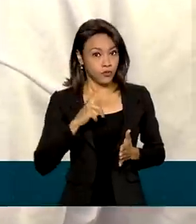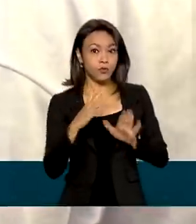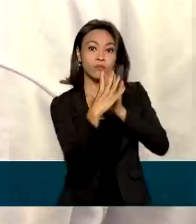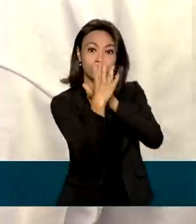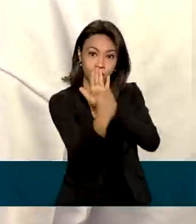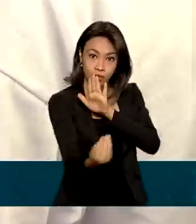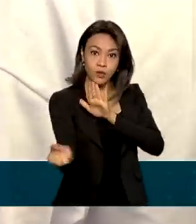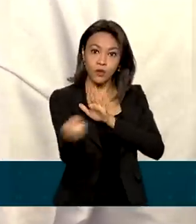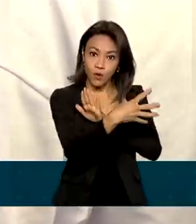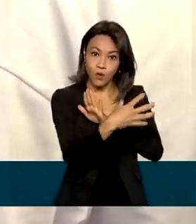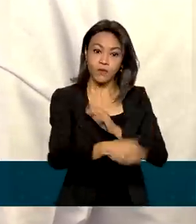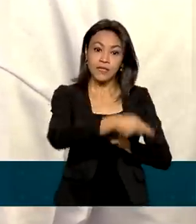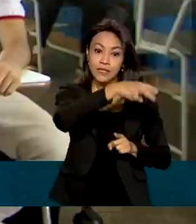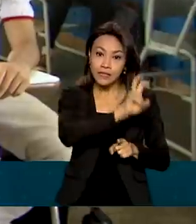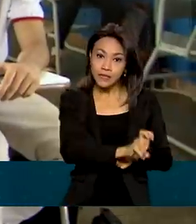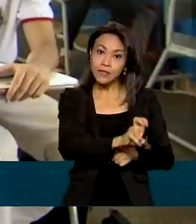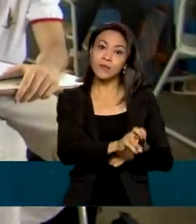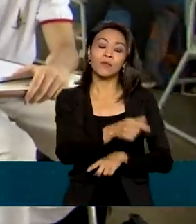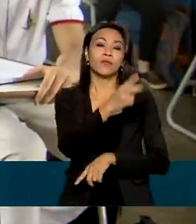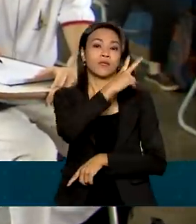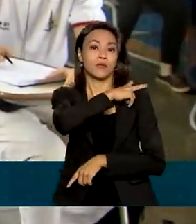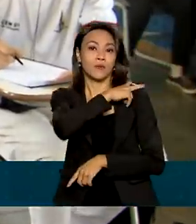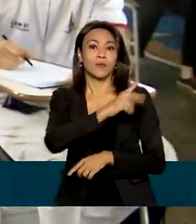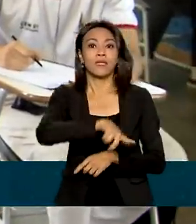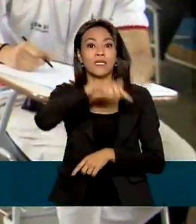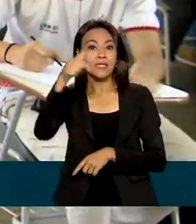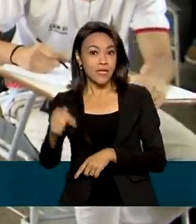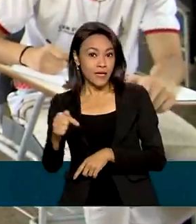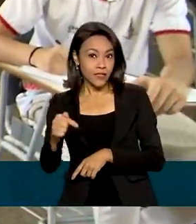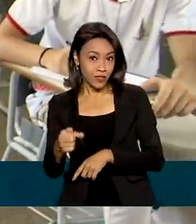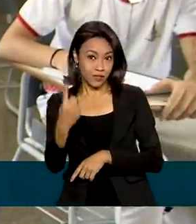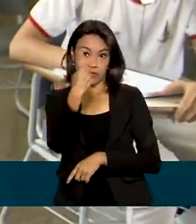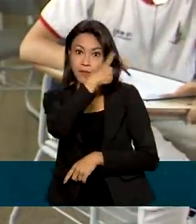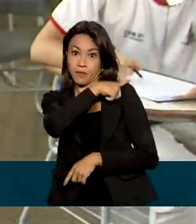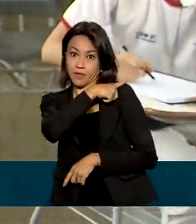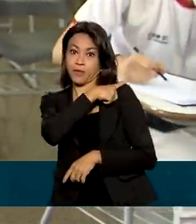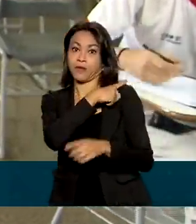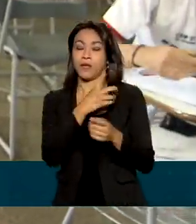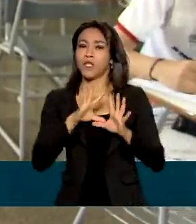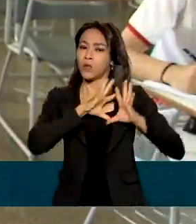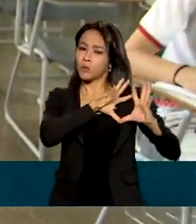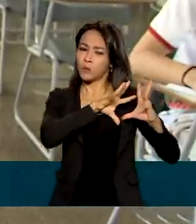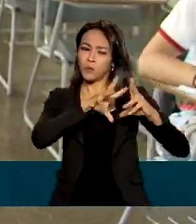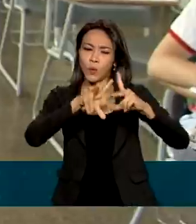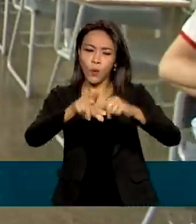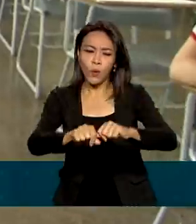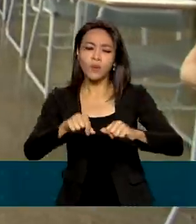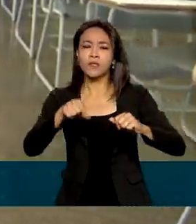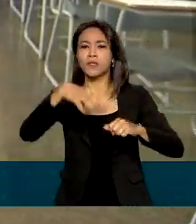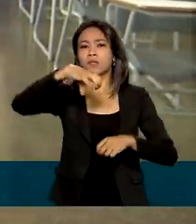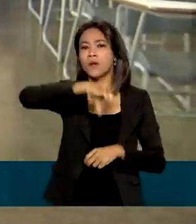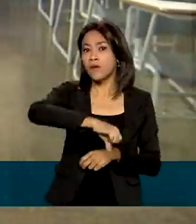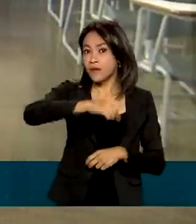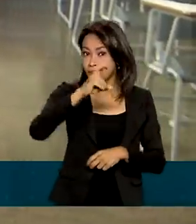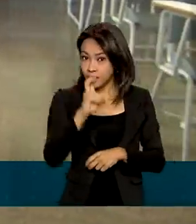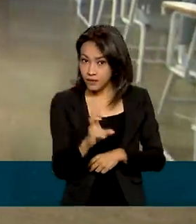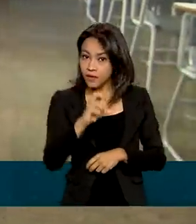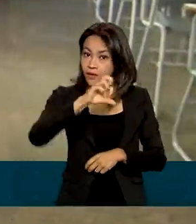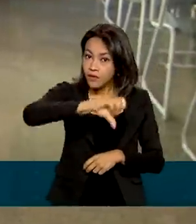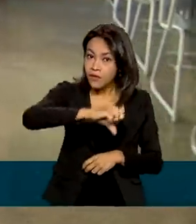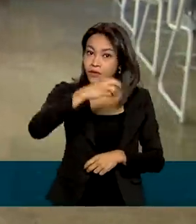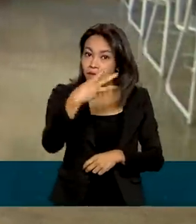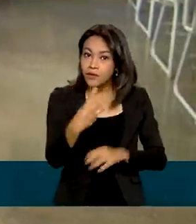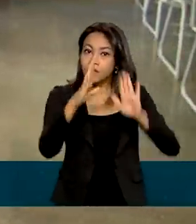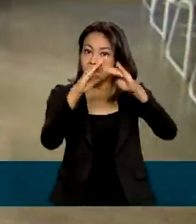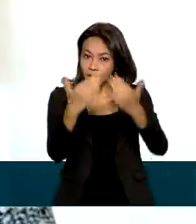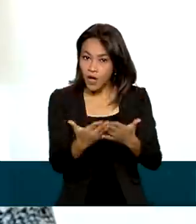passado. Cinco na segunda série e sete na primeira. Em 2022, todas as 93 escolas estarão com o novo ensino